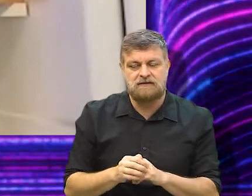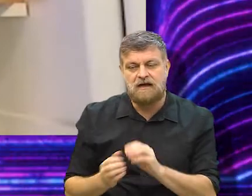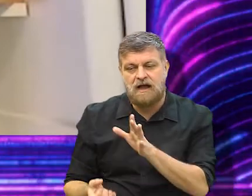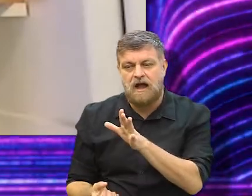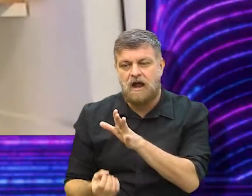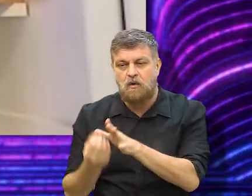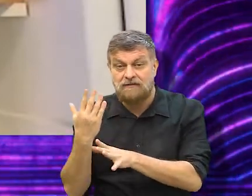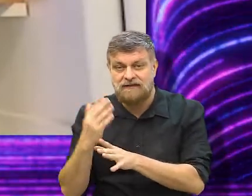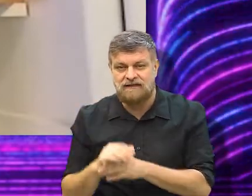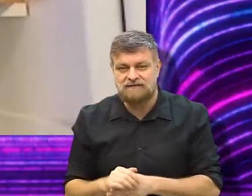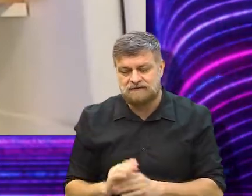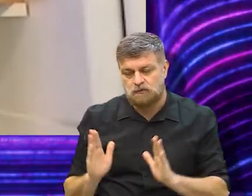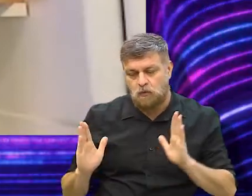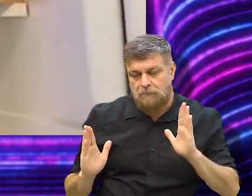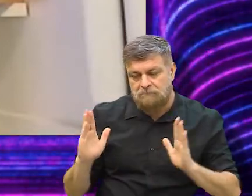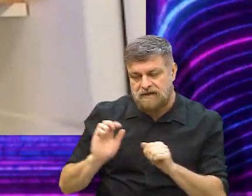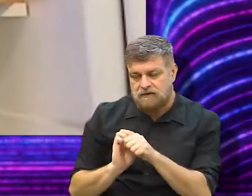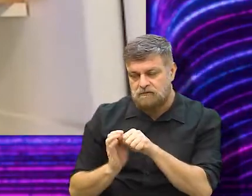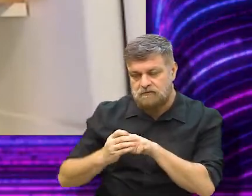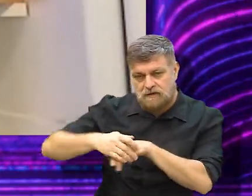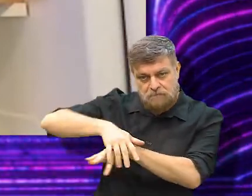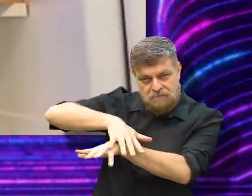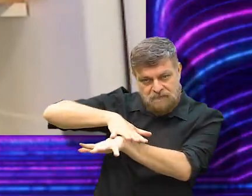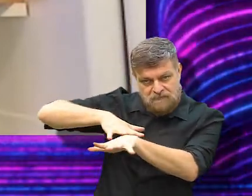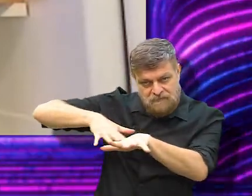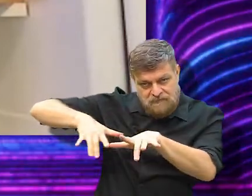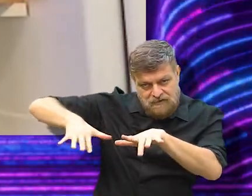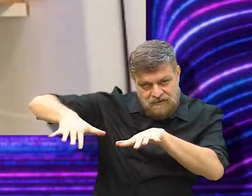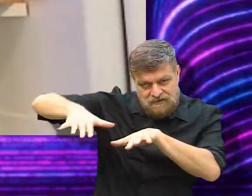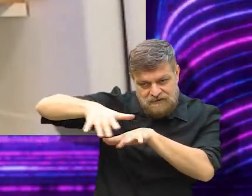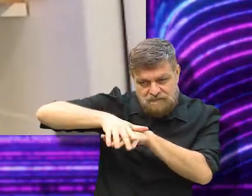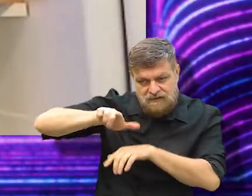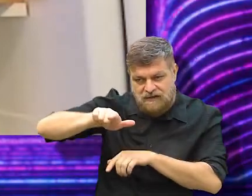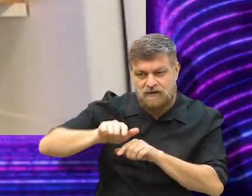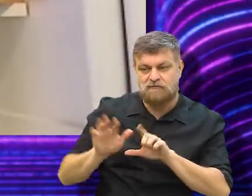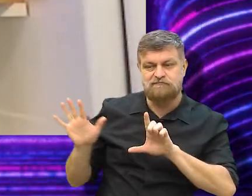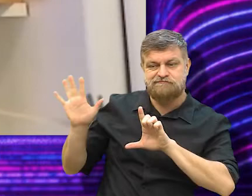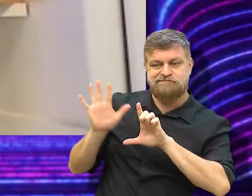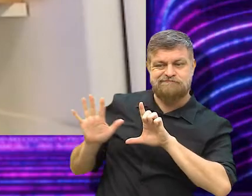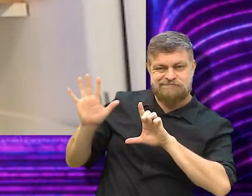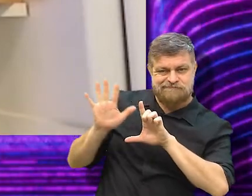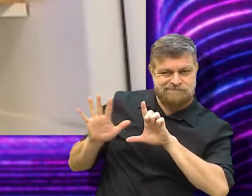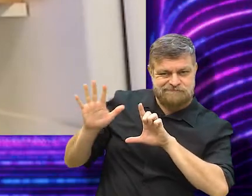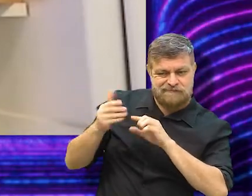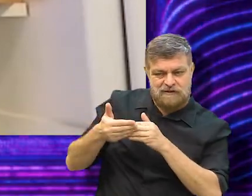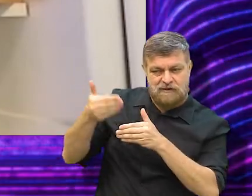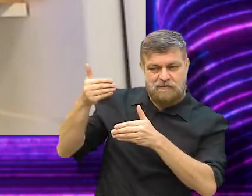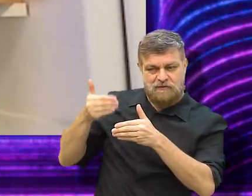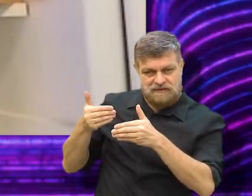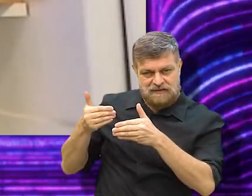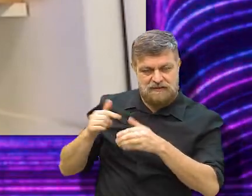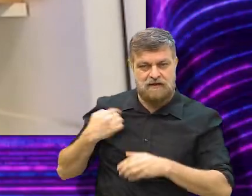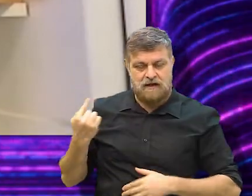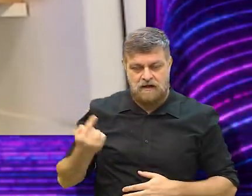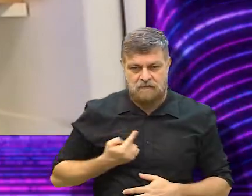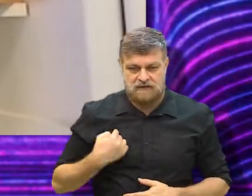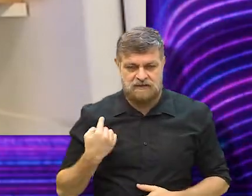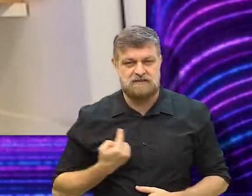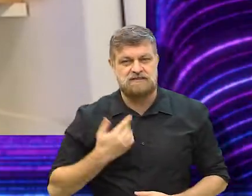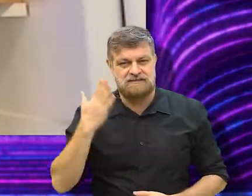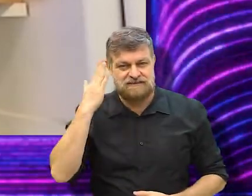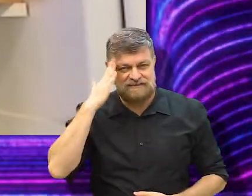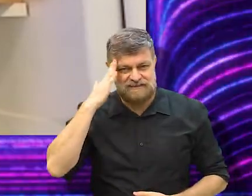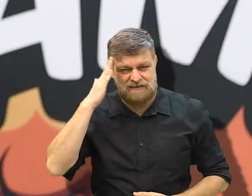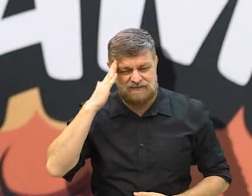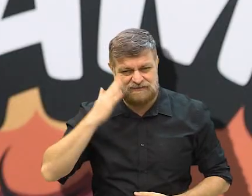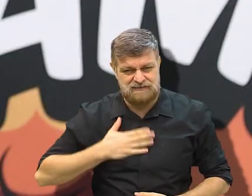ambientado na pandemia, seria um pano de fundo, mas na verdade a pandemia, nós sabemos,